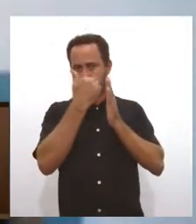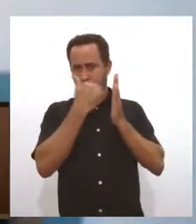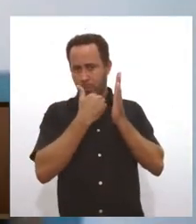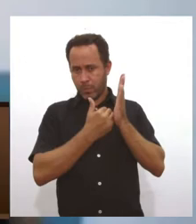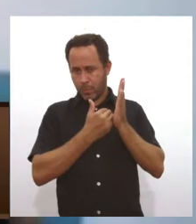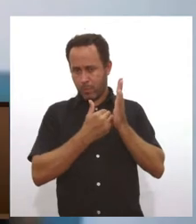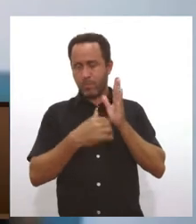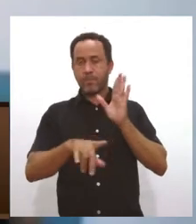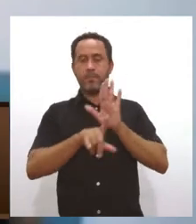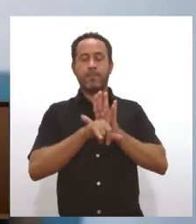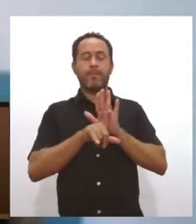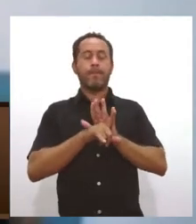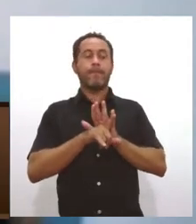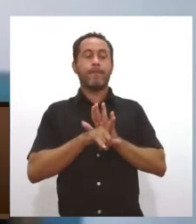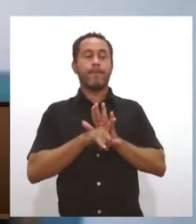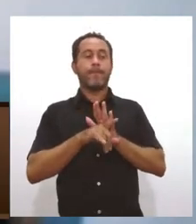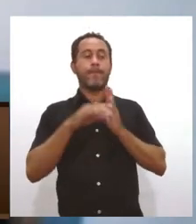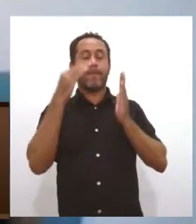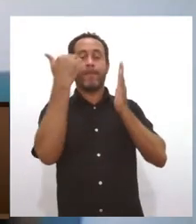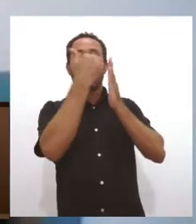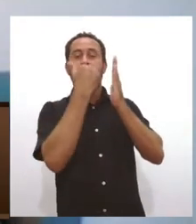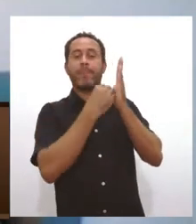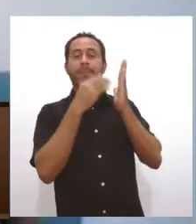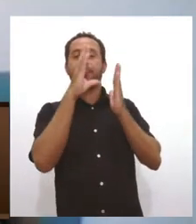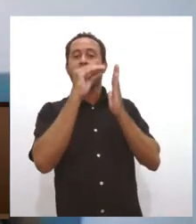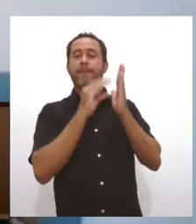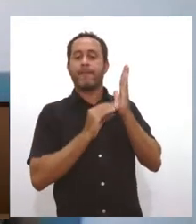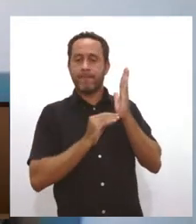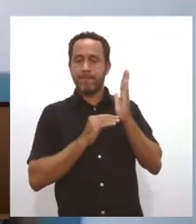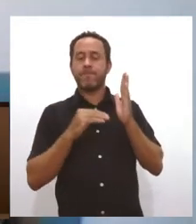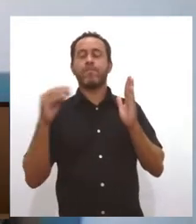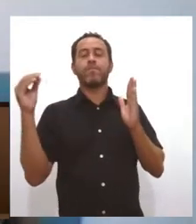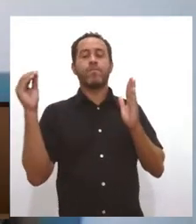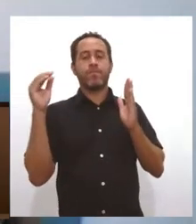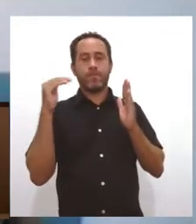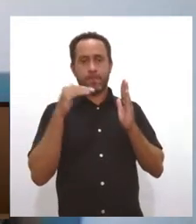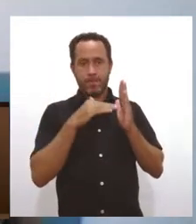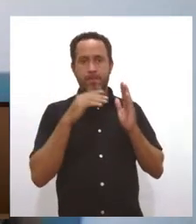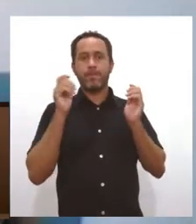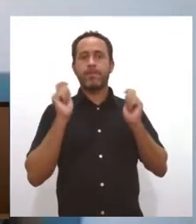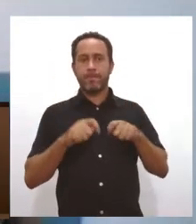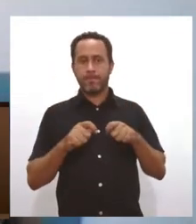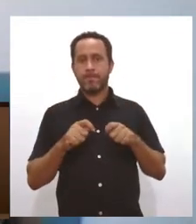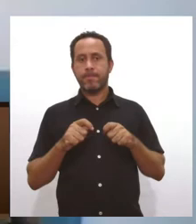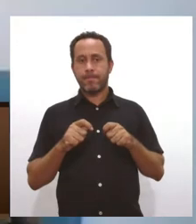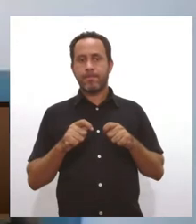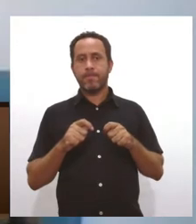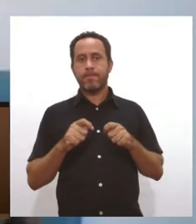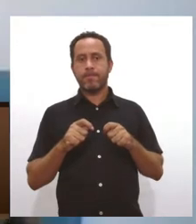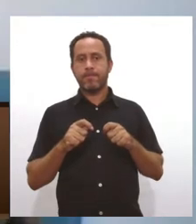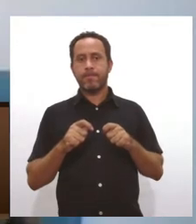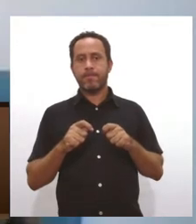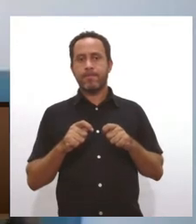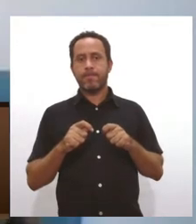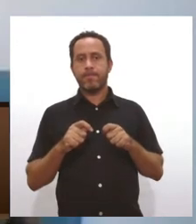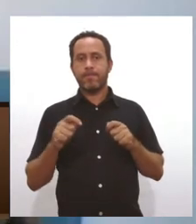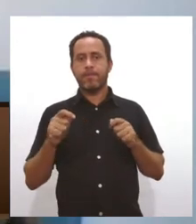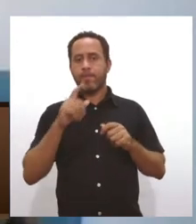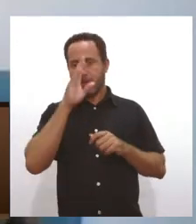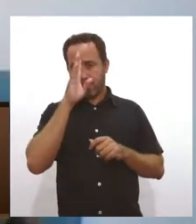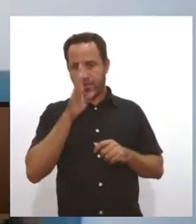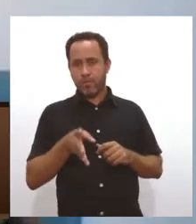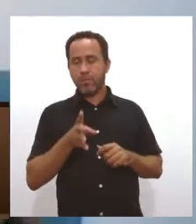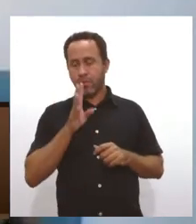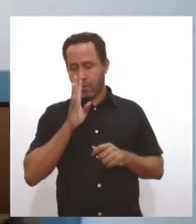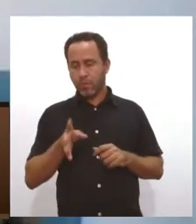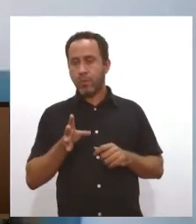Se você atende a todos esses parâmetros, a gente aí vai julgar o seu